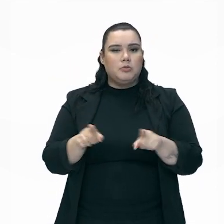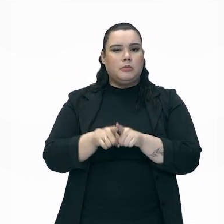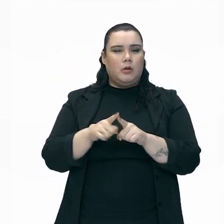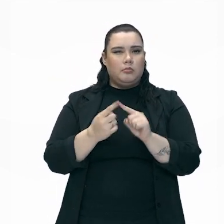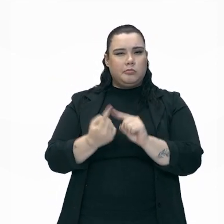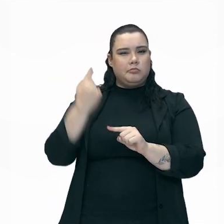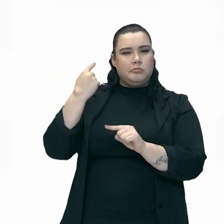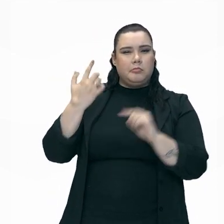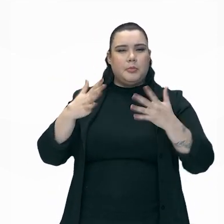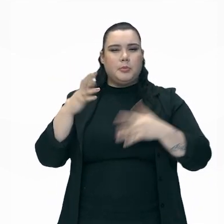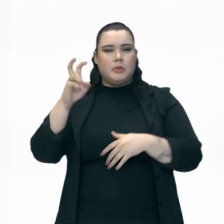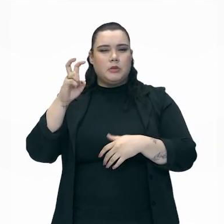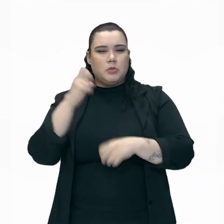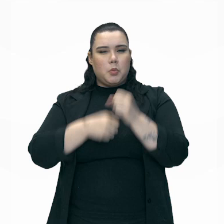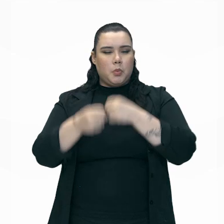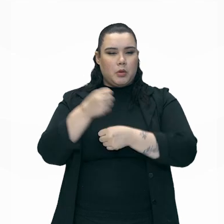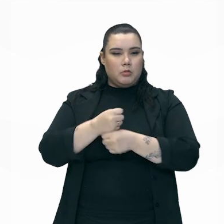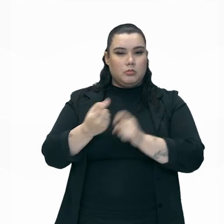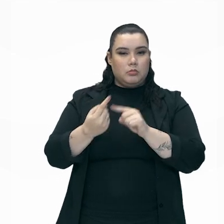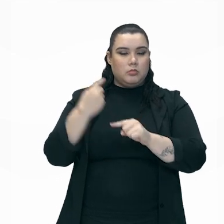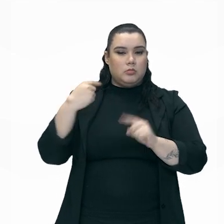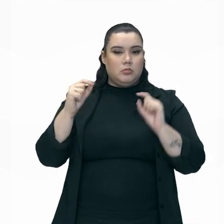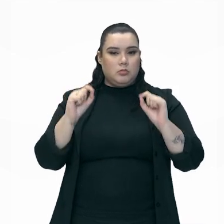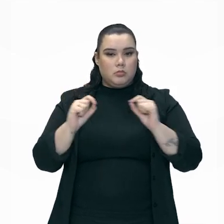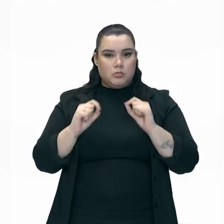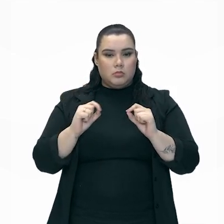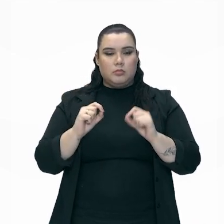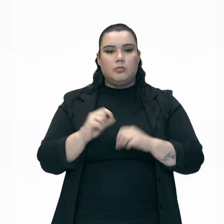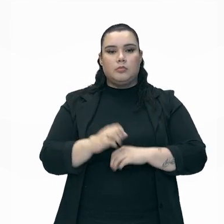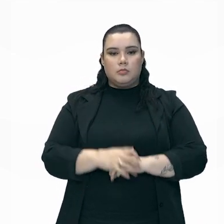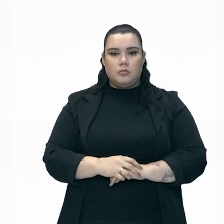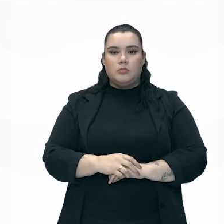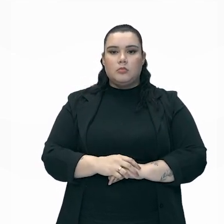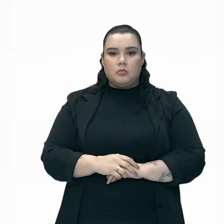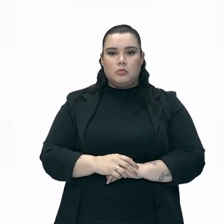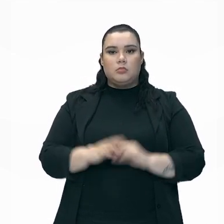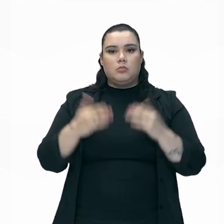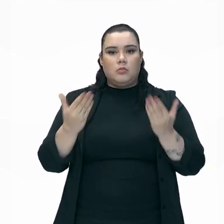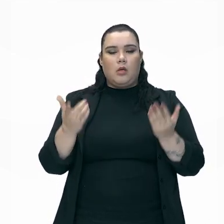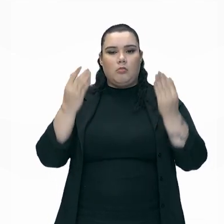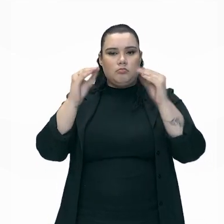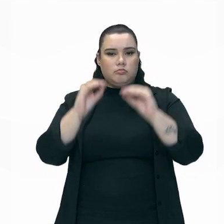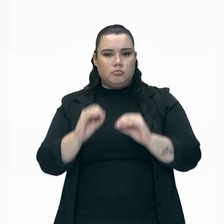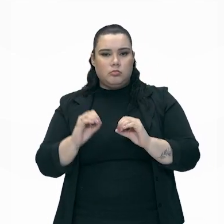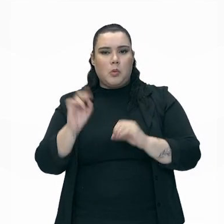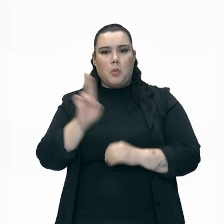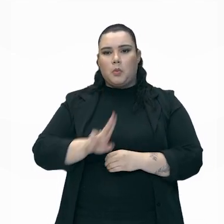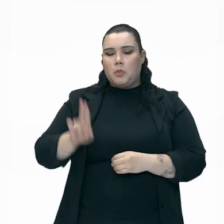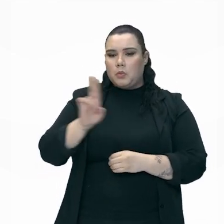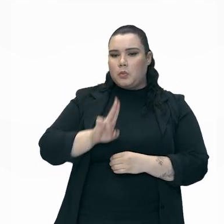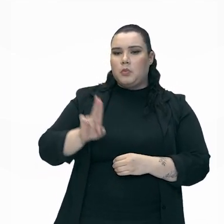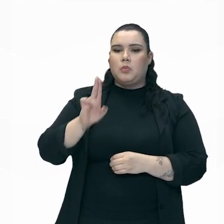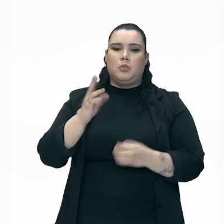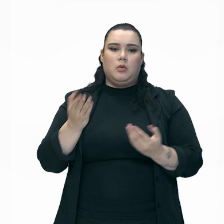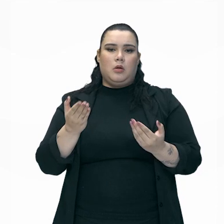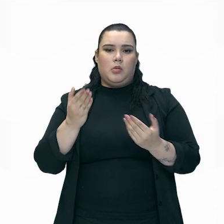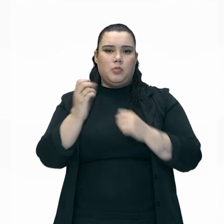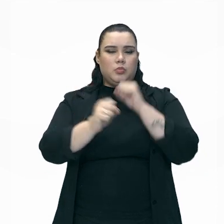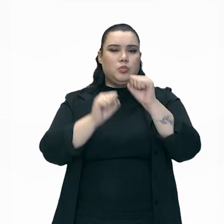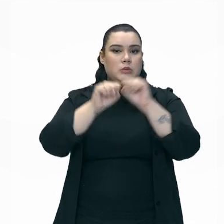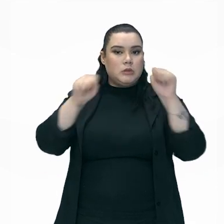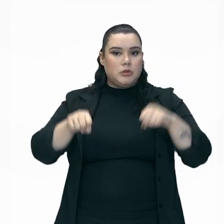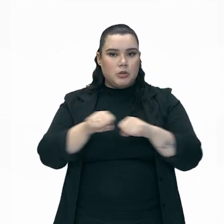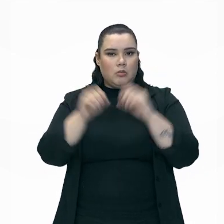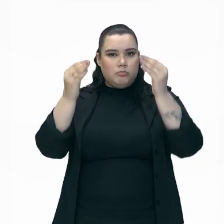5 anos atrás a um, por um artista mesmo, usando na mão ali, né, ou usando uma, um software como o Photoshop,